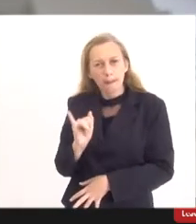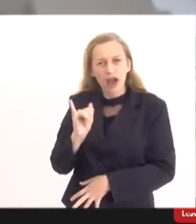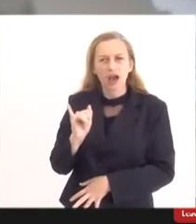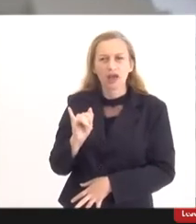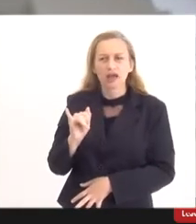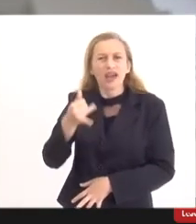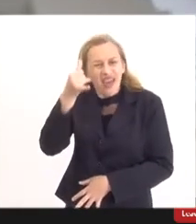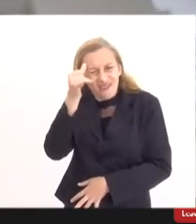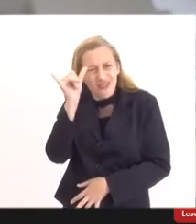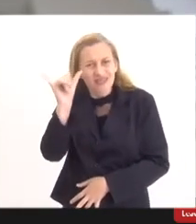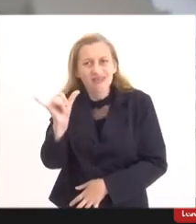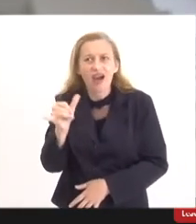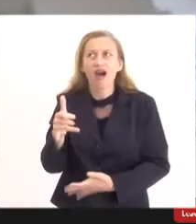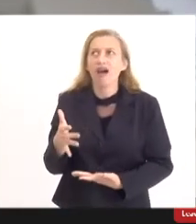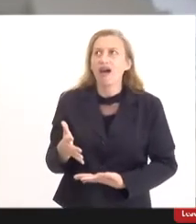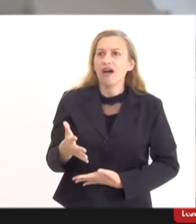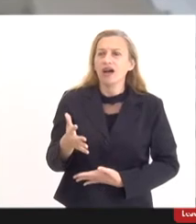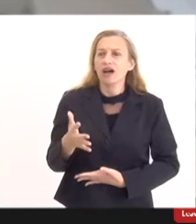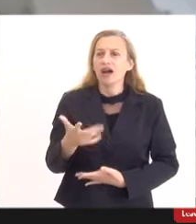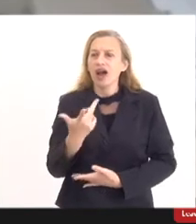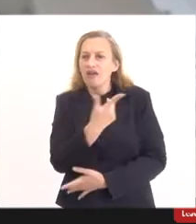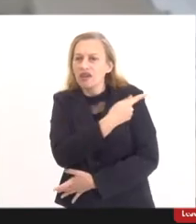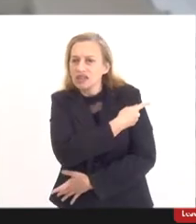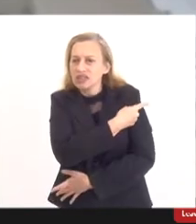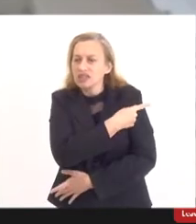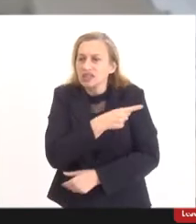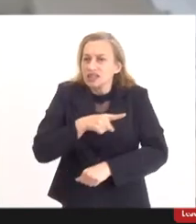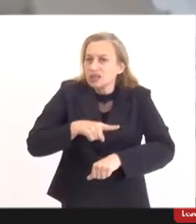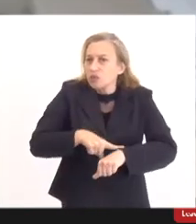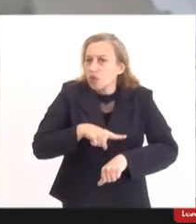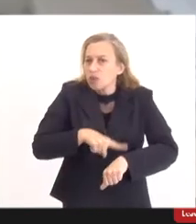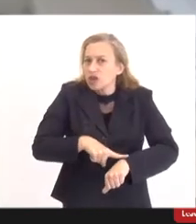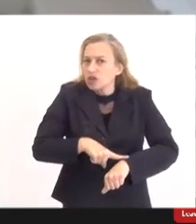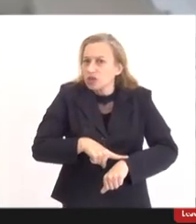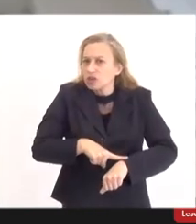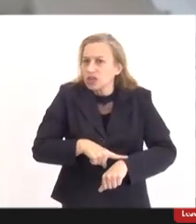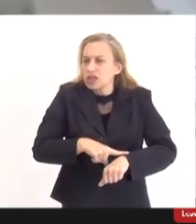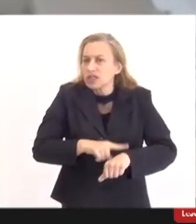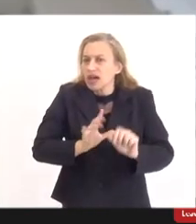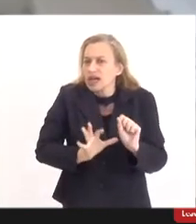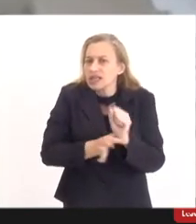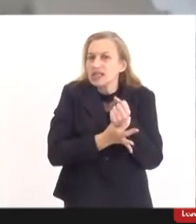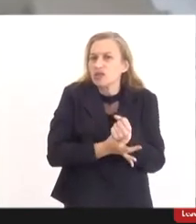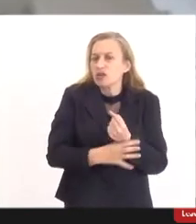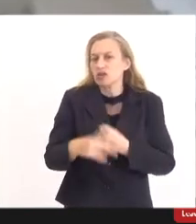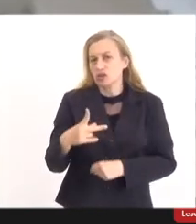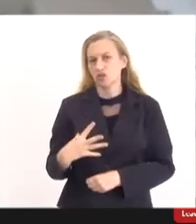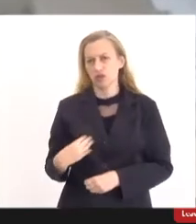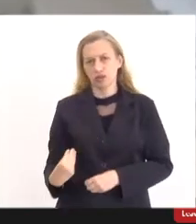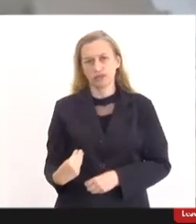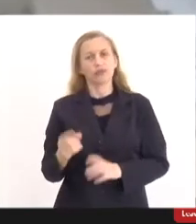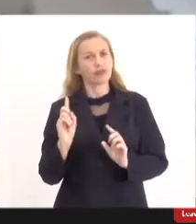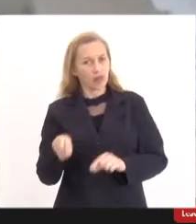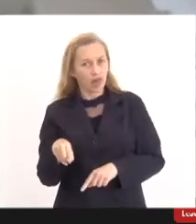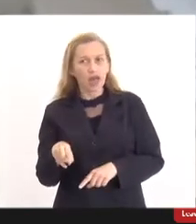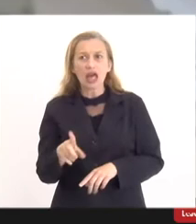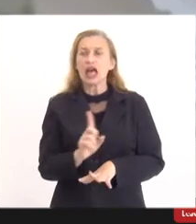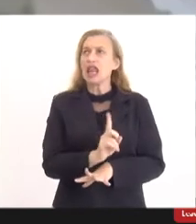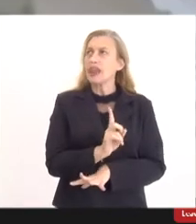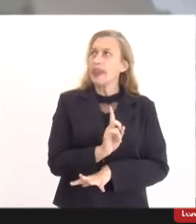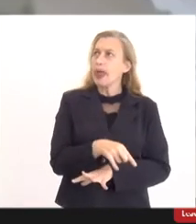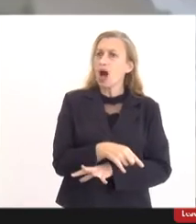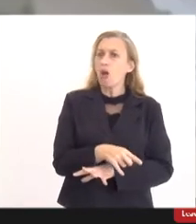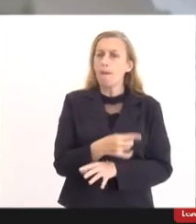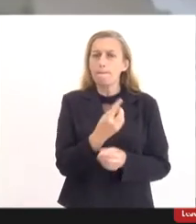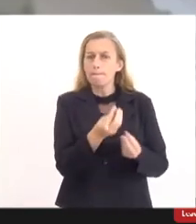evitar a vacinação neste momento, ele está protegendo seu filho, né, ele não está